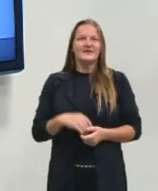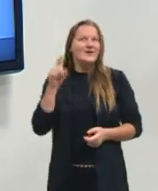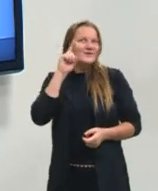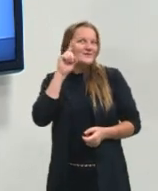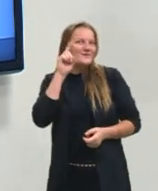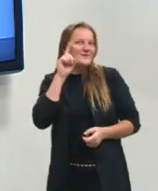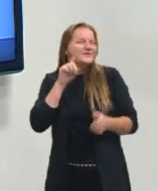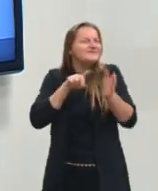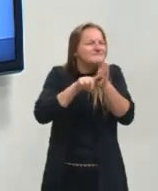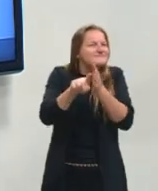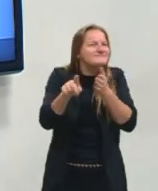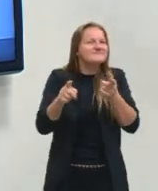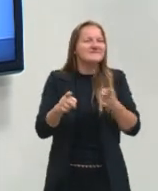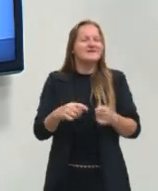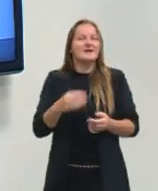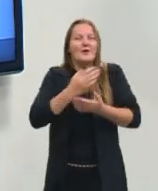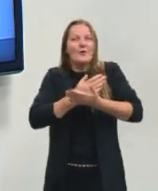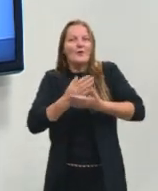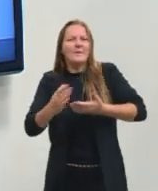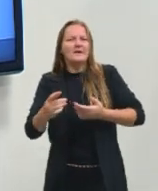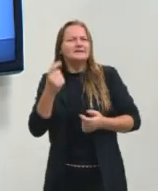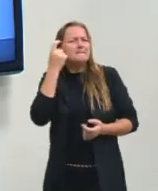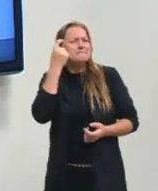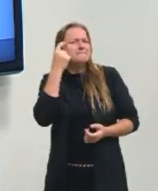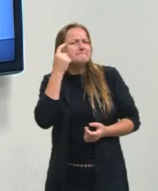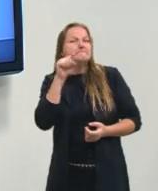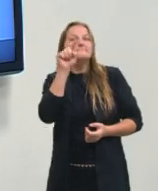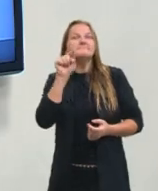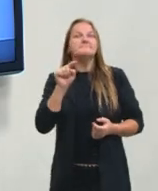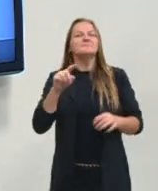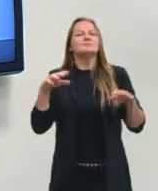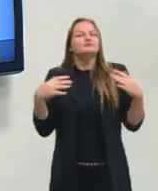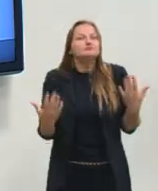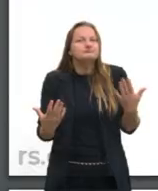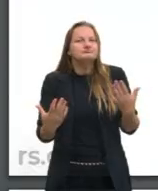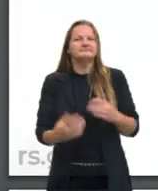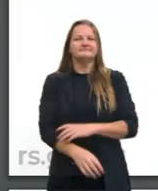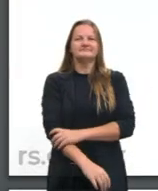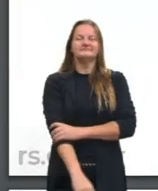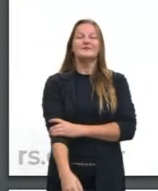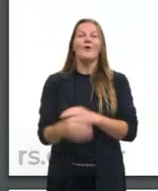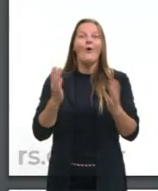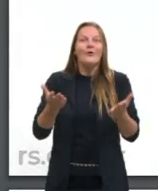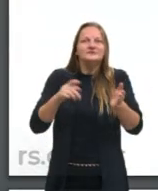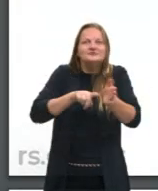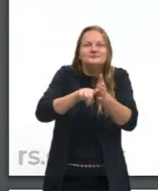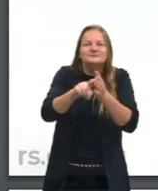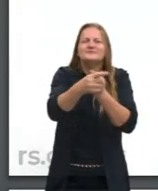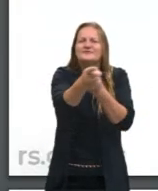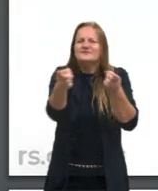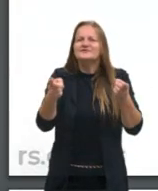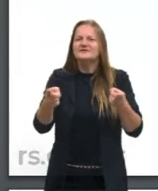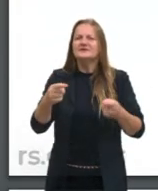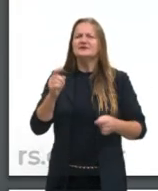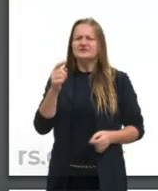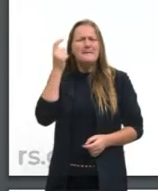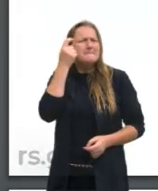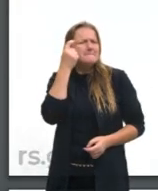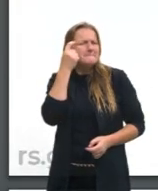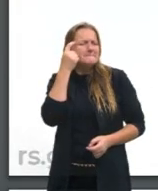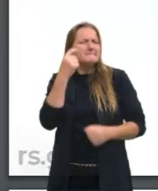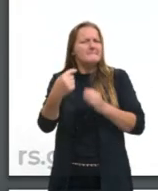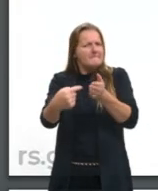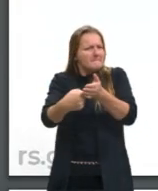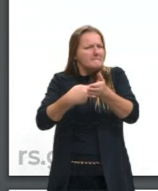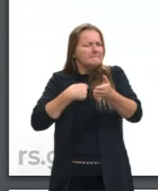na nossa aula. A gente começa se perguntando alguma coisa. Hoje eu quero perguntar para vocês, se vocês já pararam para se